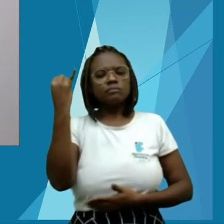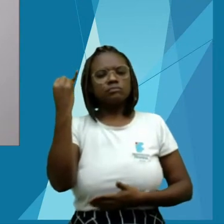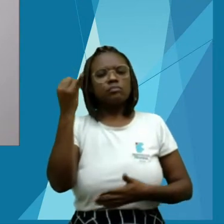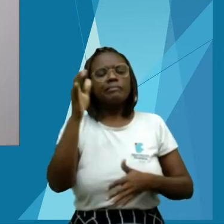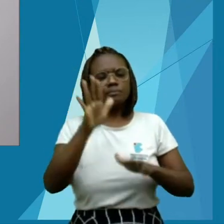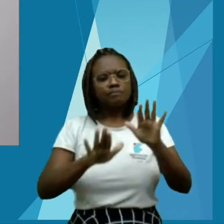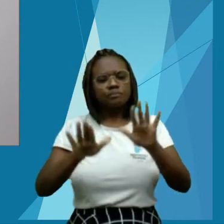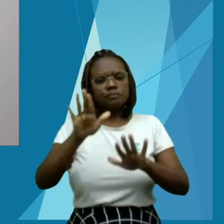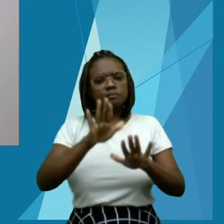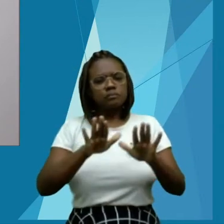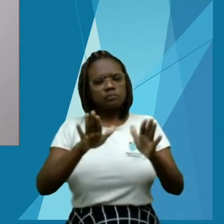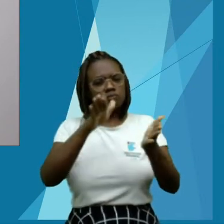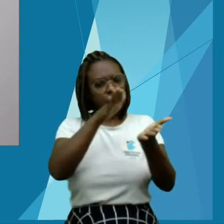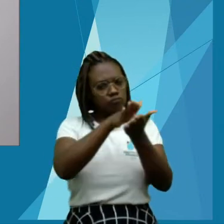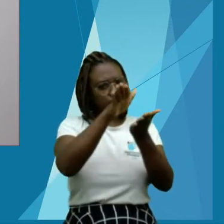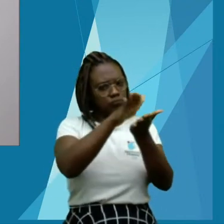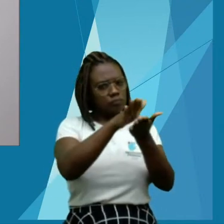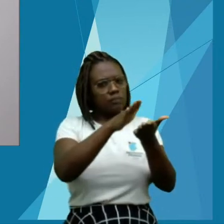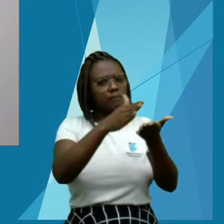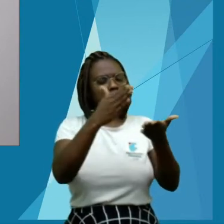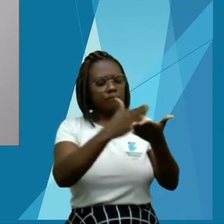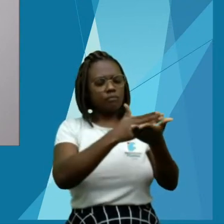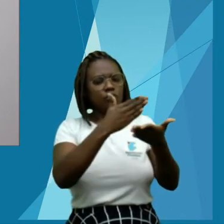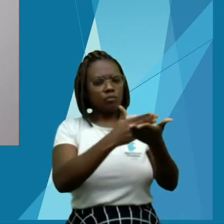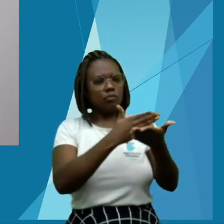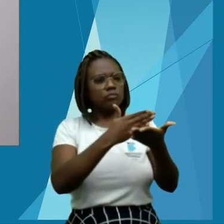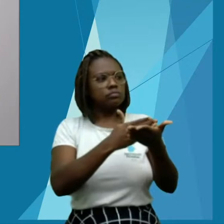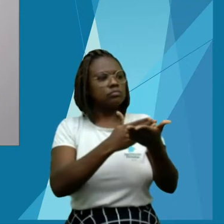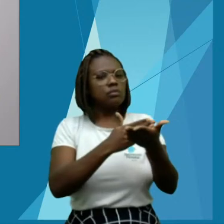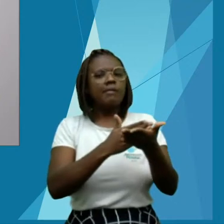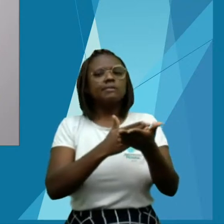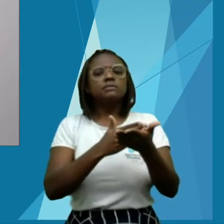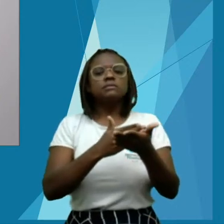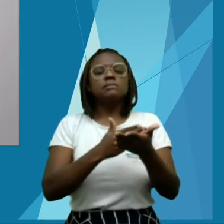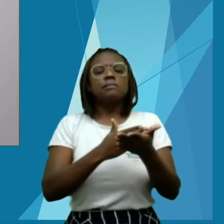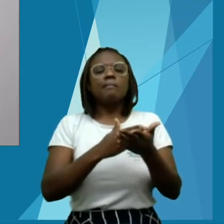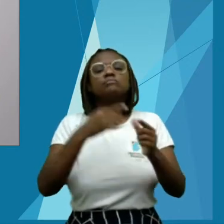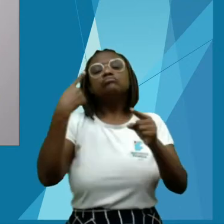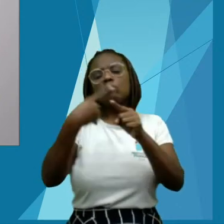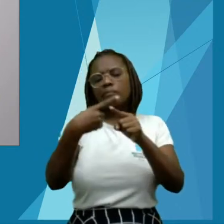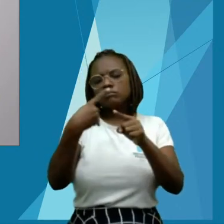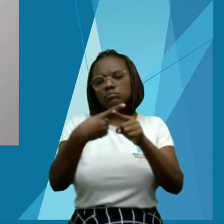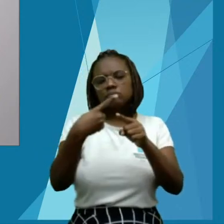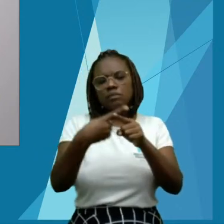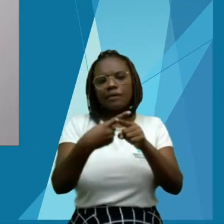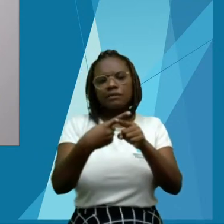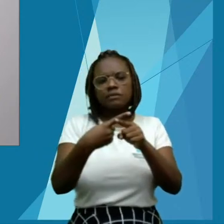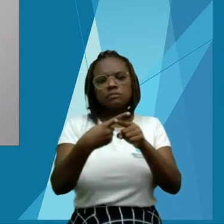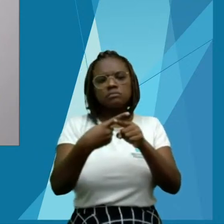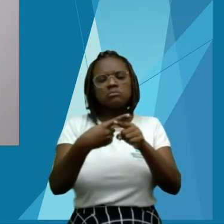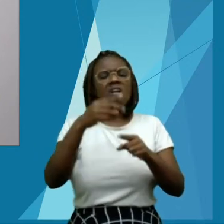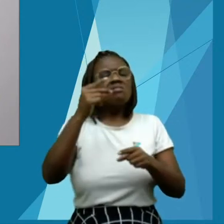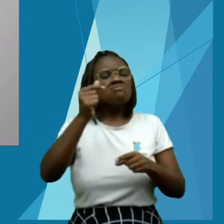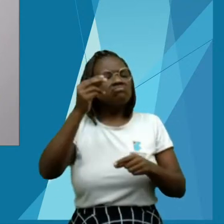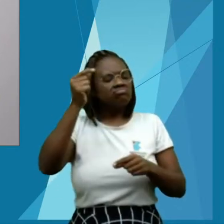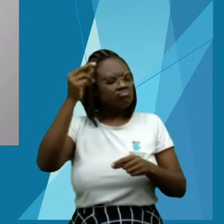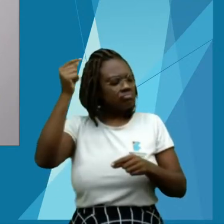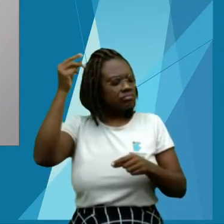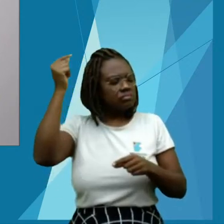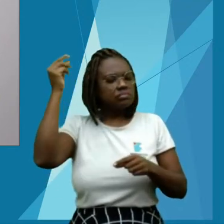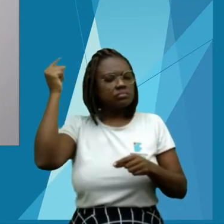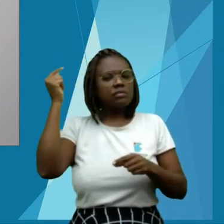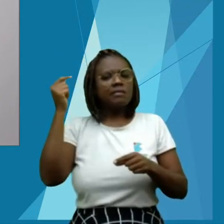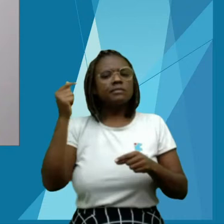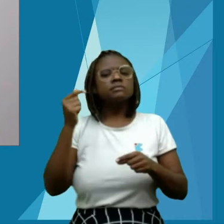pandemia e isso não foi possível. Então, eu agradeço aos organizadores do Conceitê, agradeço à